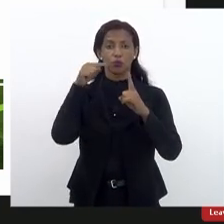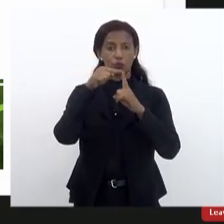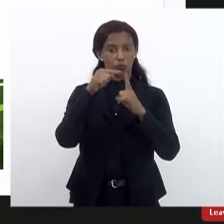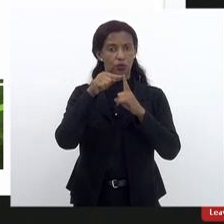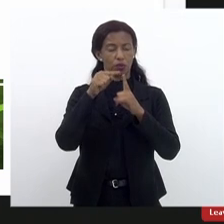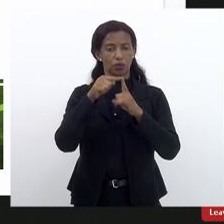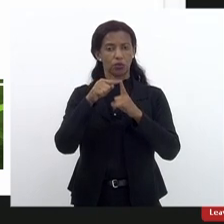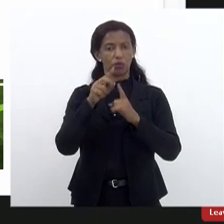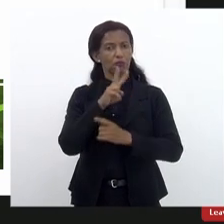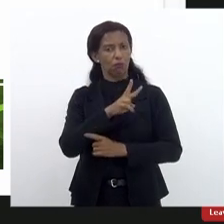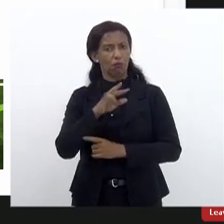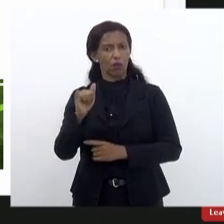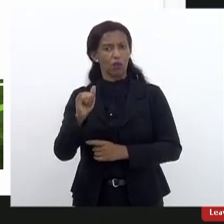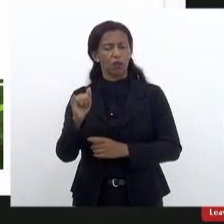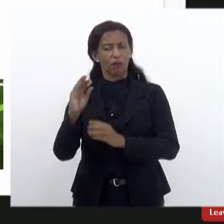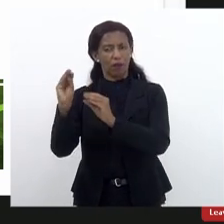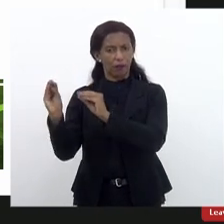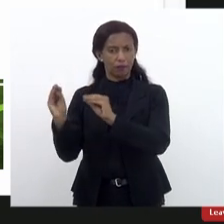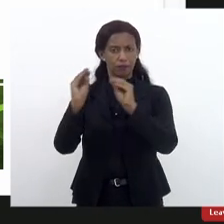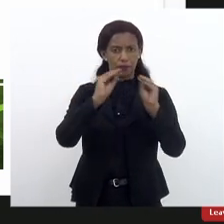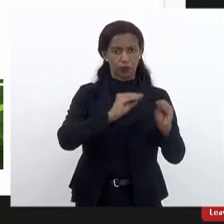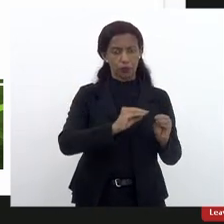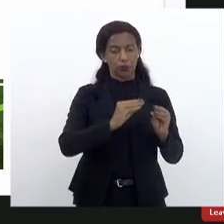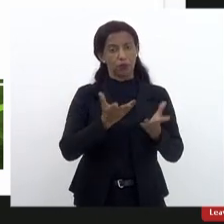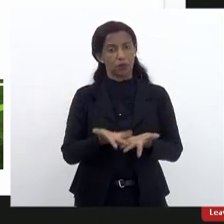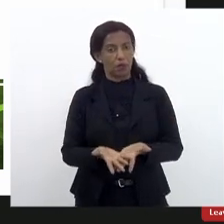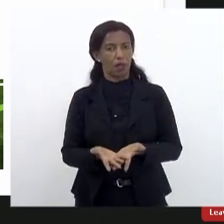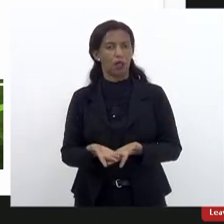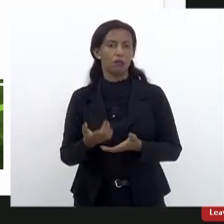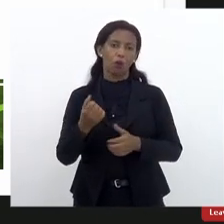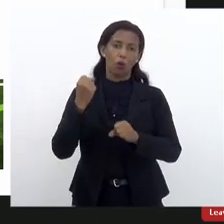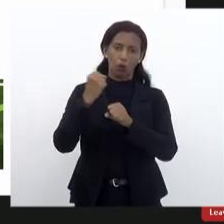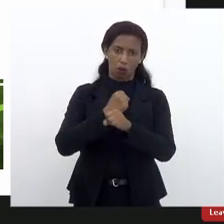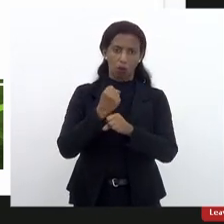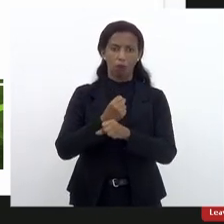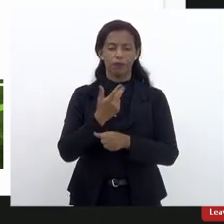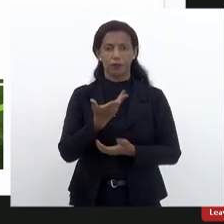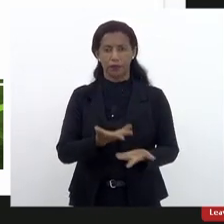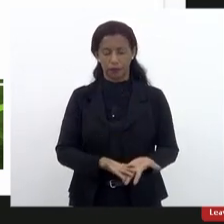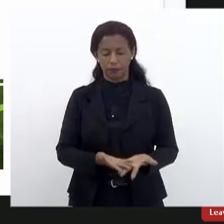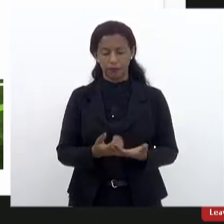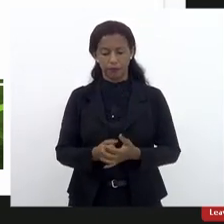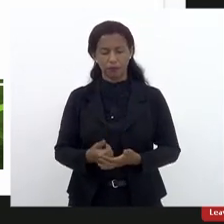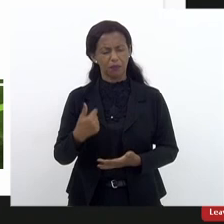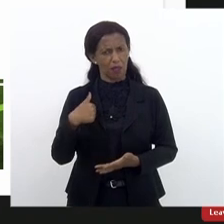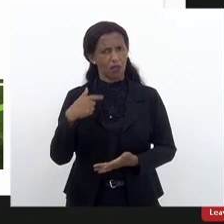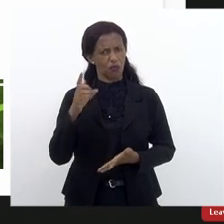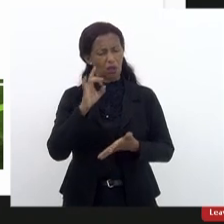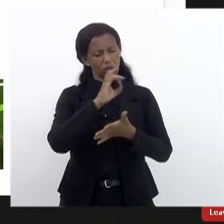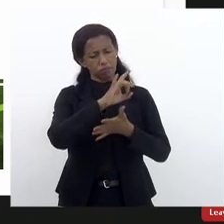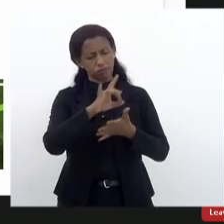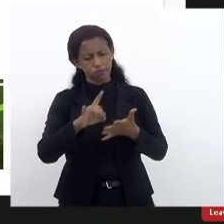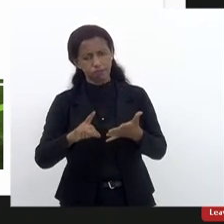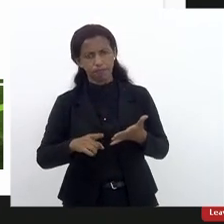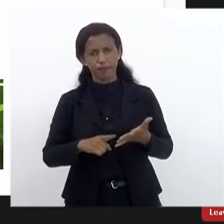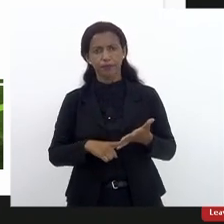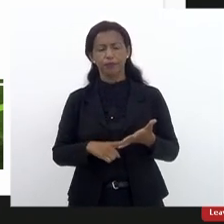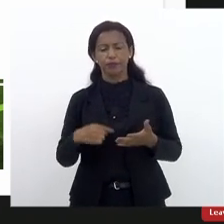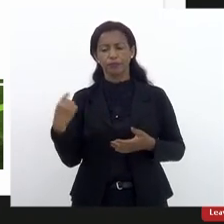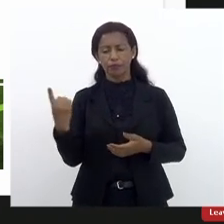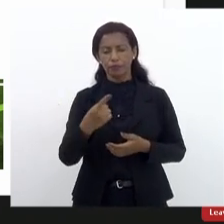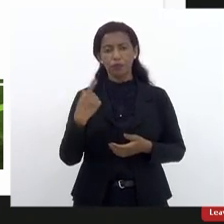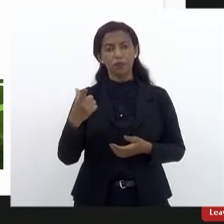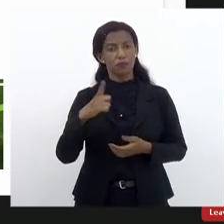vai para o prédio. Então, algumas reformulações estão sendo feitas. Mas eu já ponderei que nós